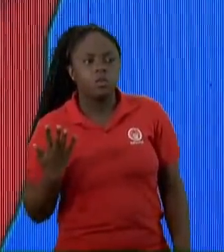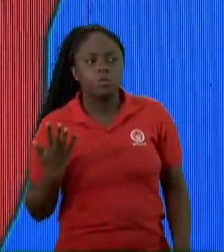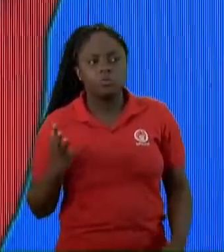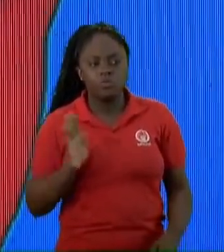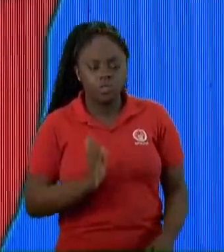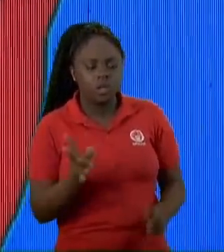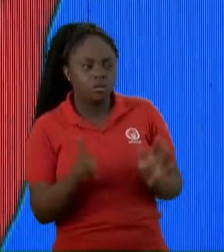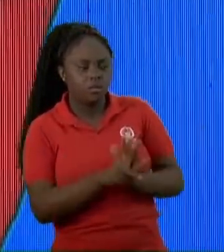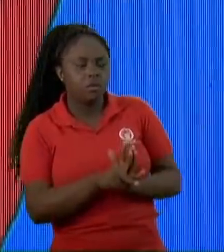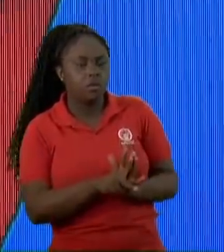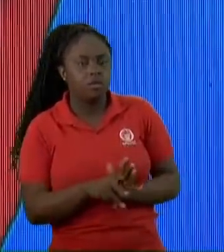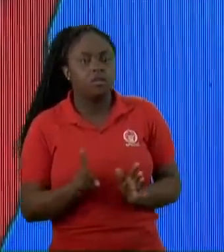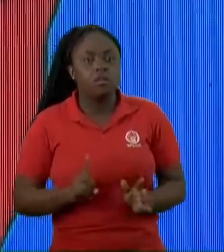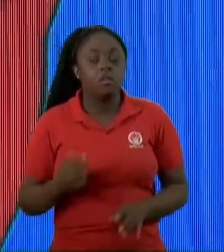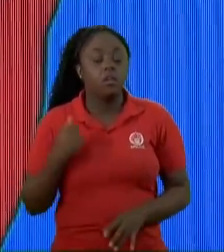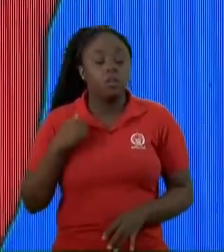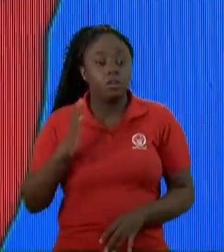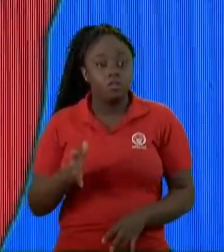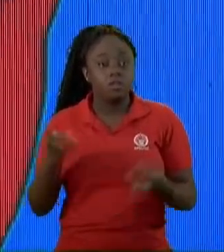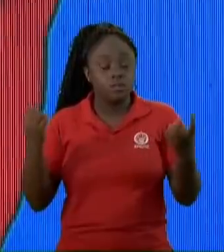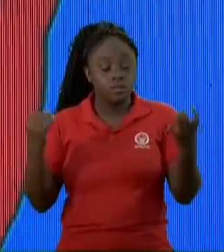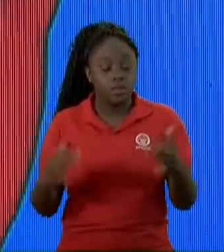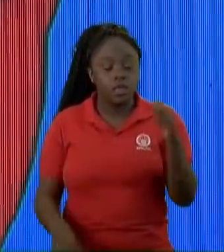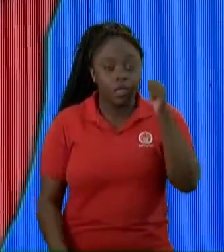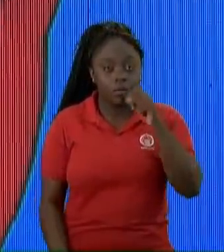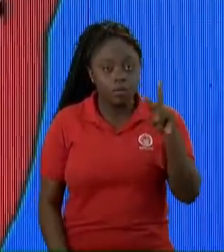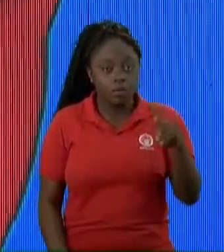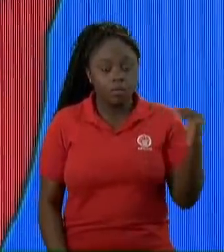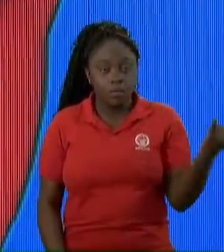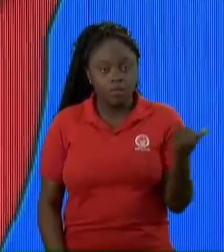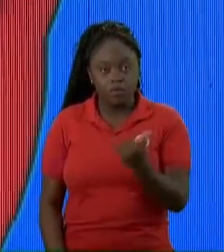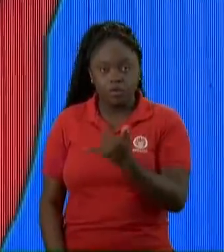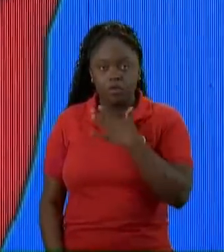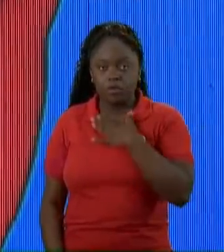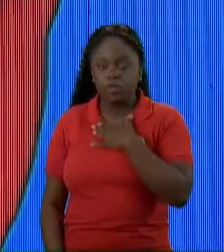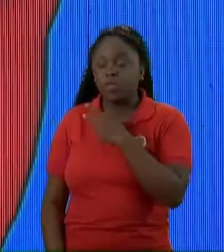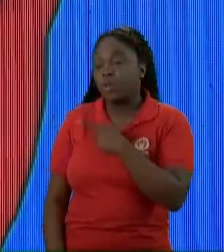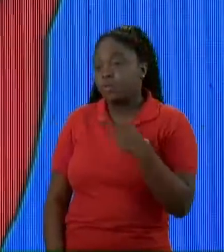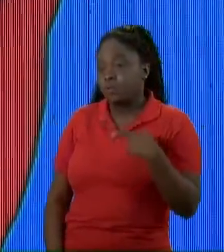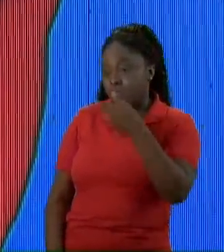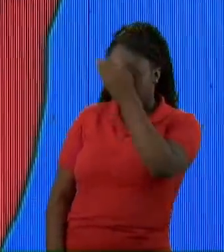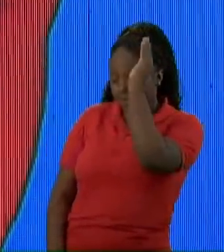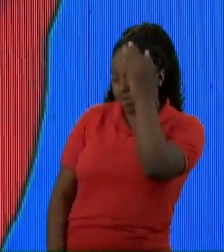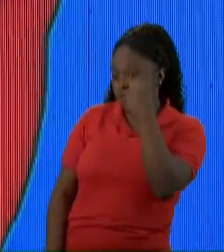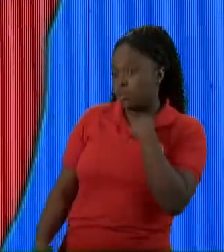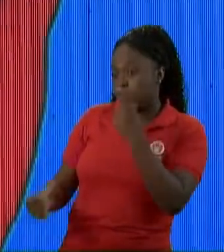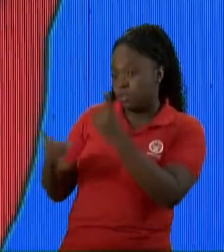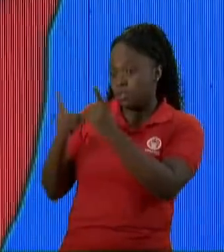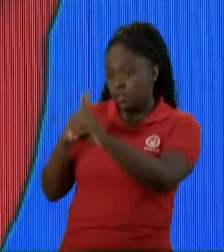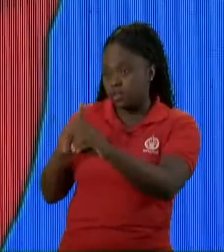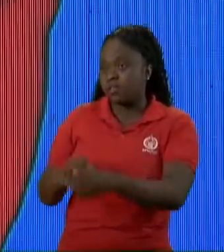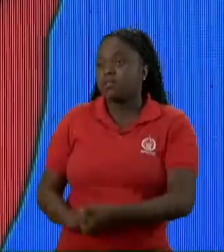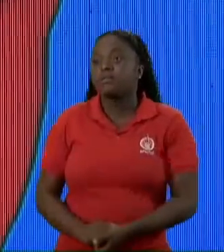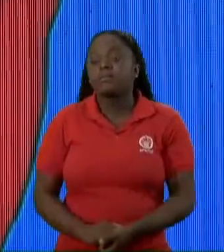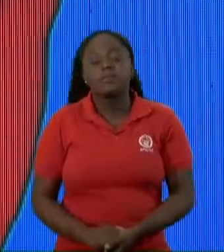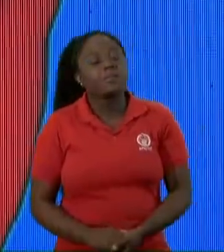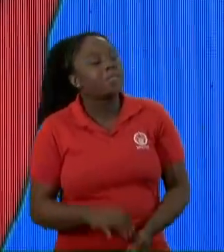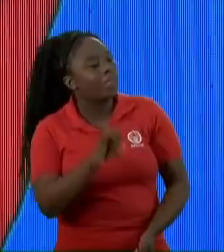Eu já contei aqui uma vez Uma irmã chegou perto de mim Oi pastor Lucinho Eu sou divorciada Falei oi Eu sou casado